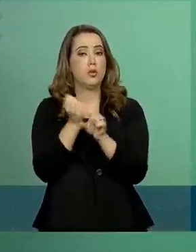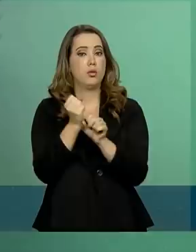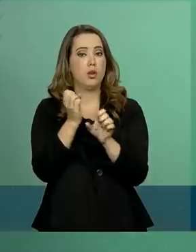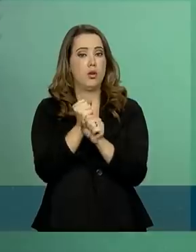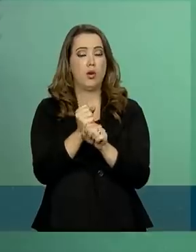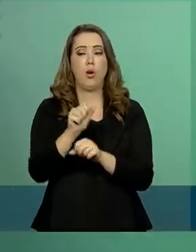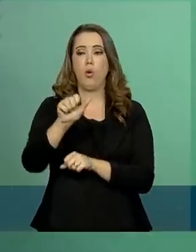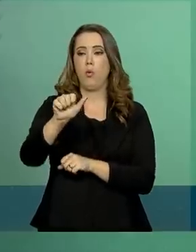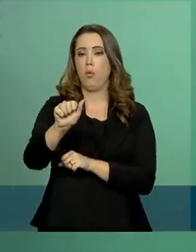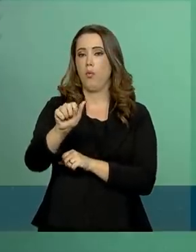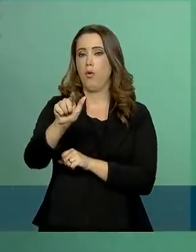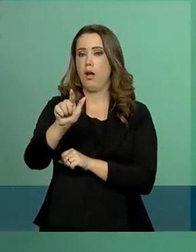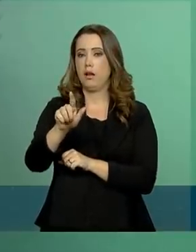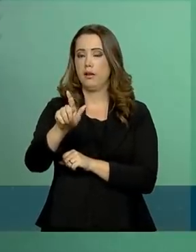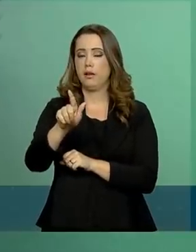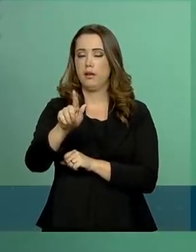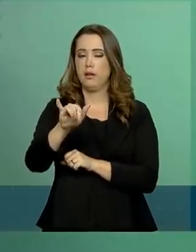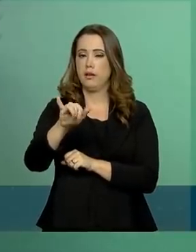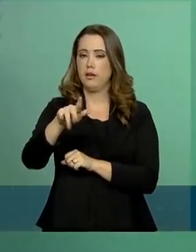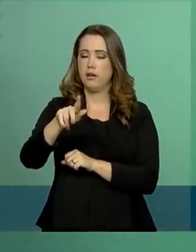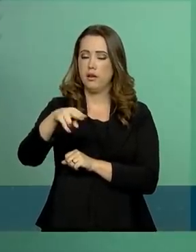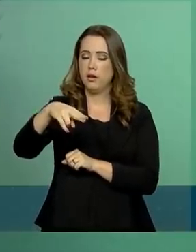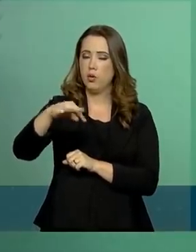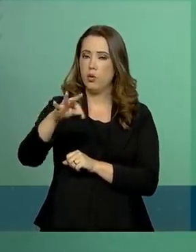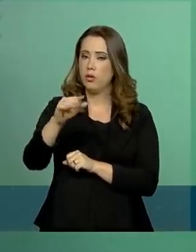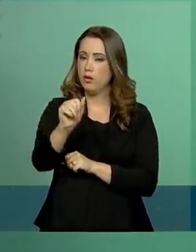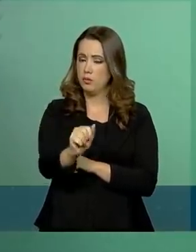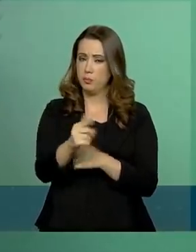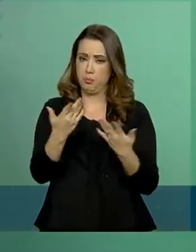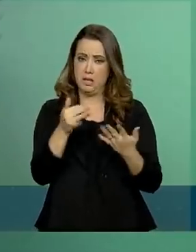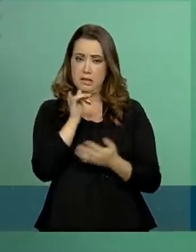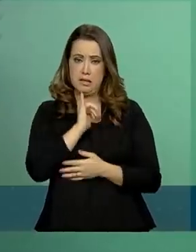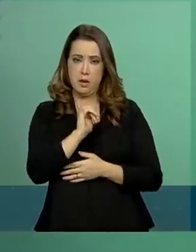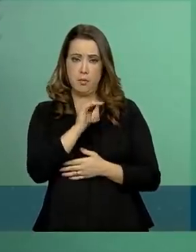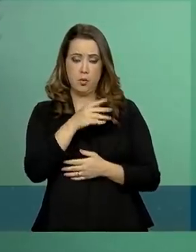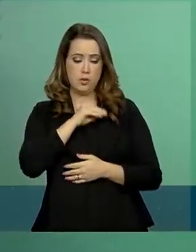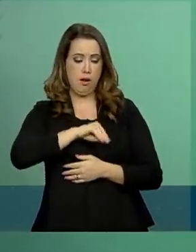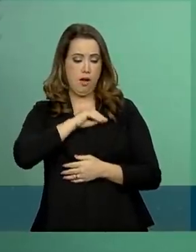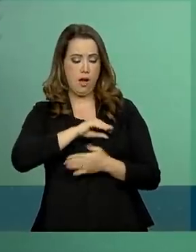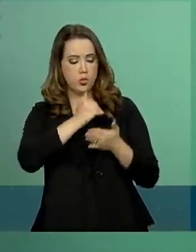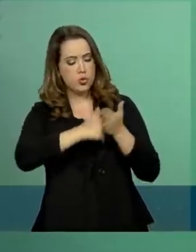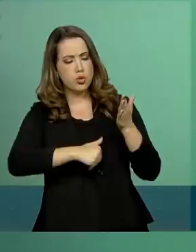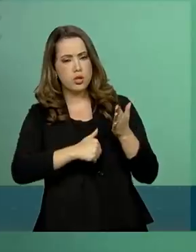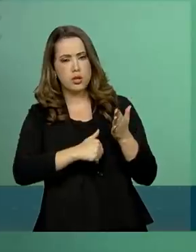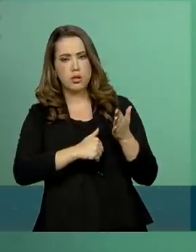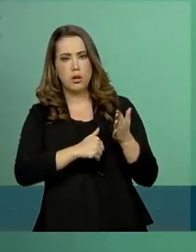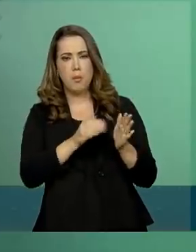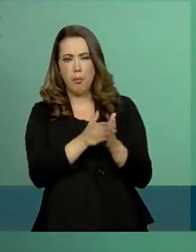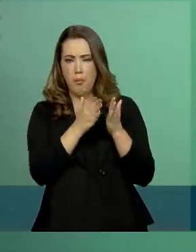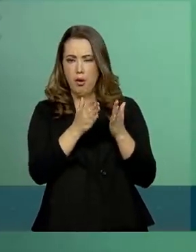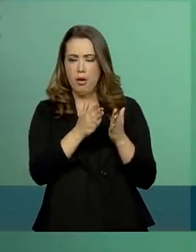alíquotas. O desconto no contra-cheque de quem ganha menos será menor.